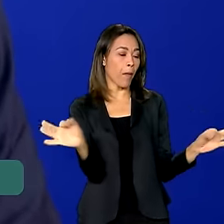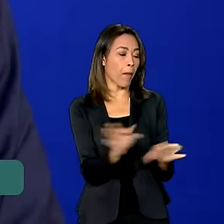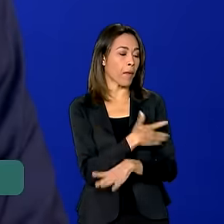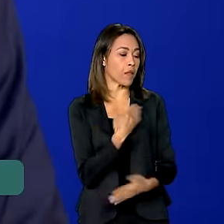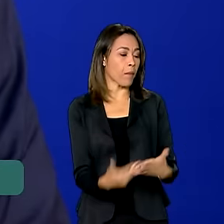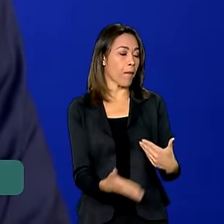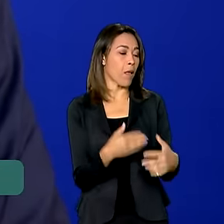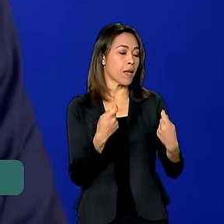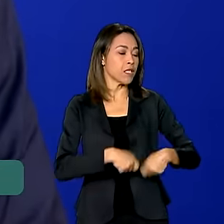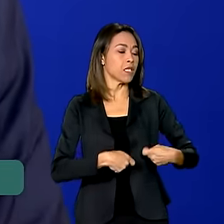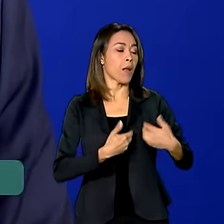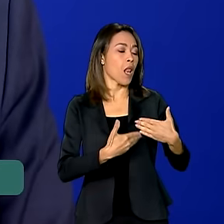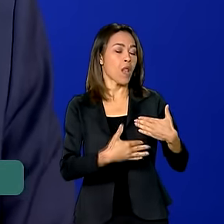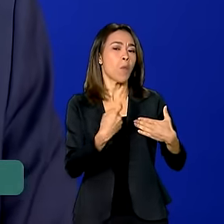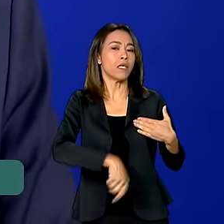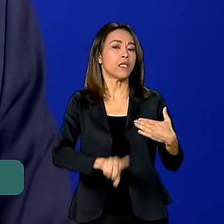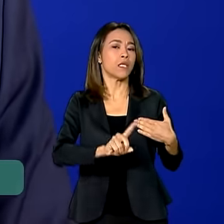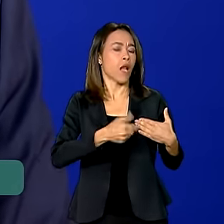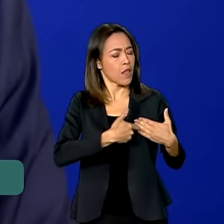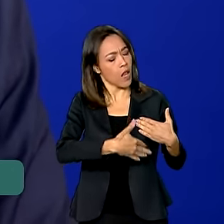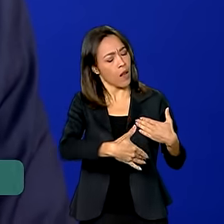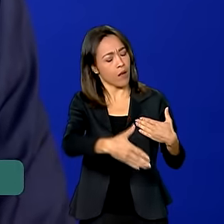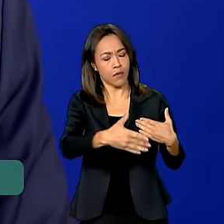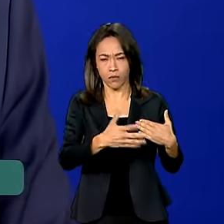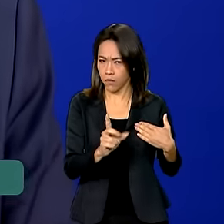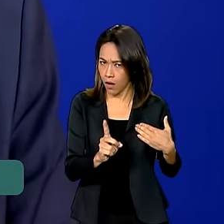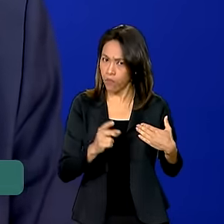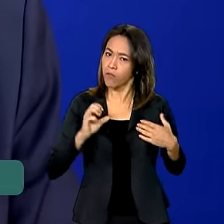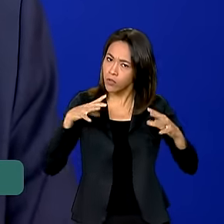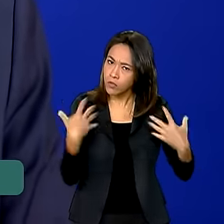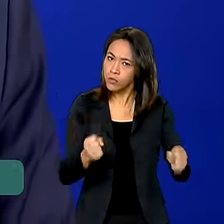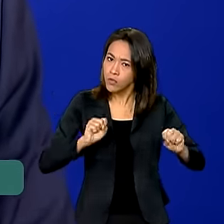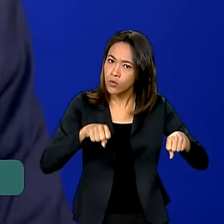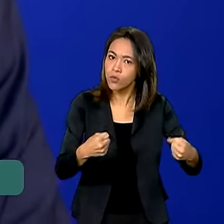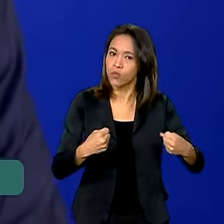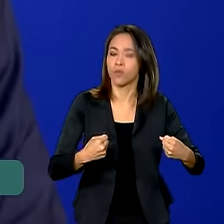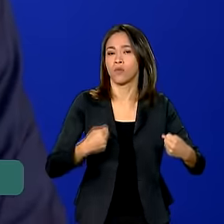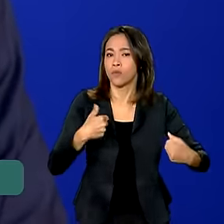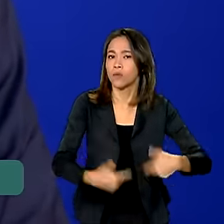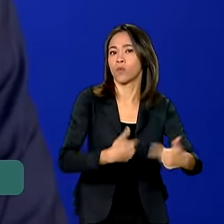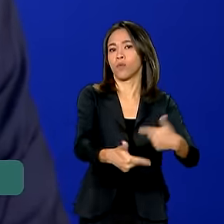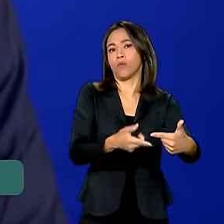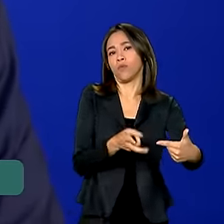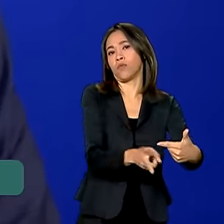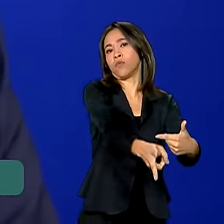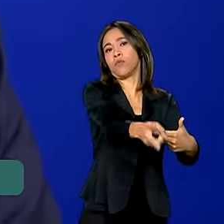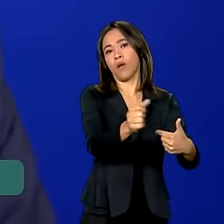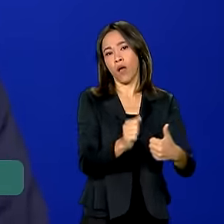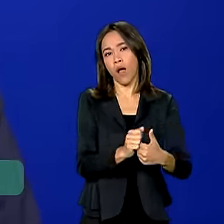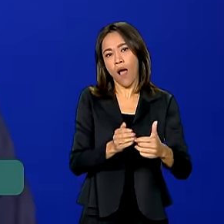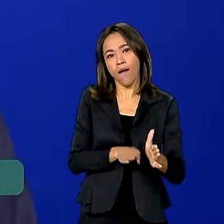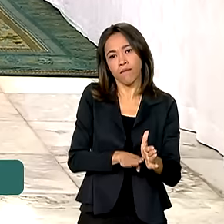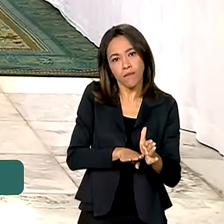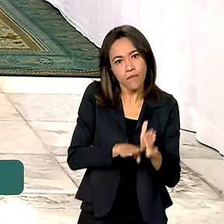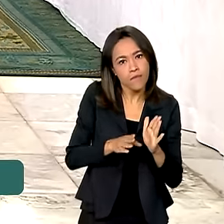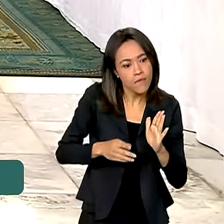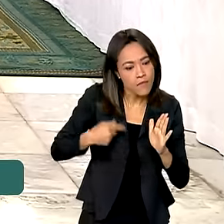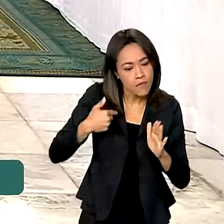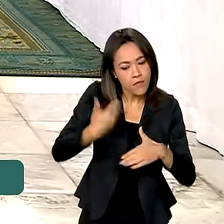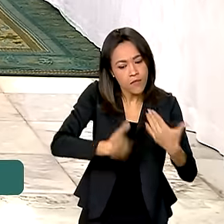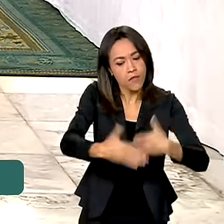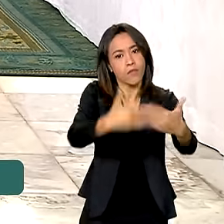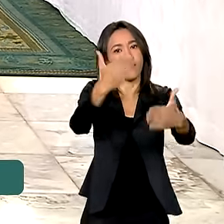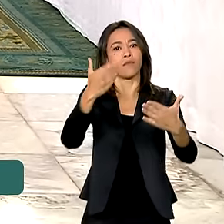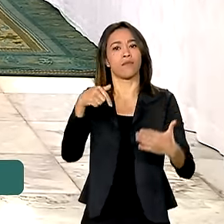O trabalho não está feito e nós temos que juntos continuar, junto aos poderes estabelecidos, avançando nessa agenda. Nós estamos